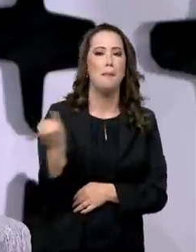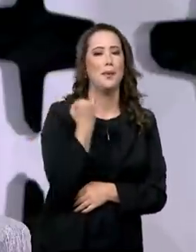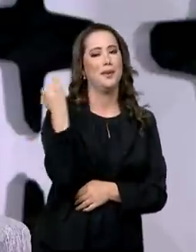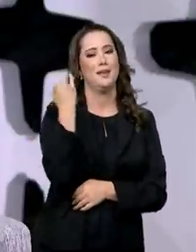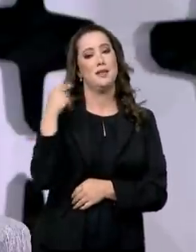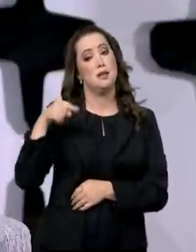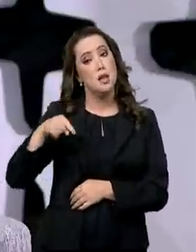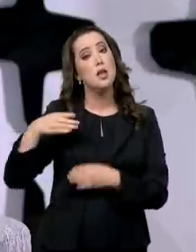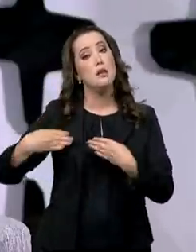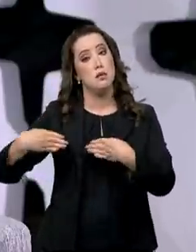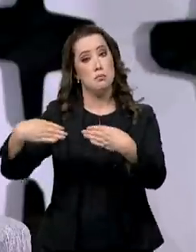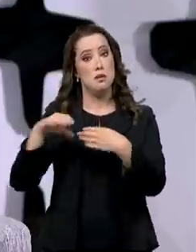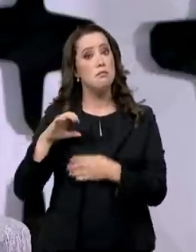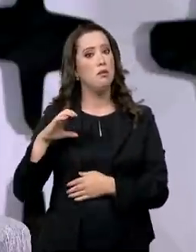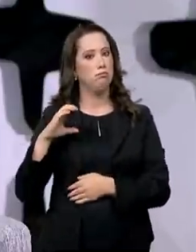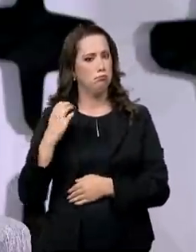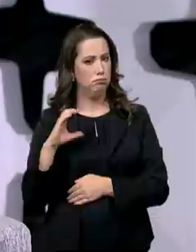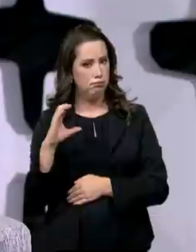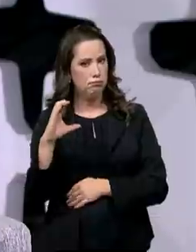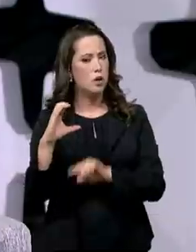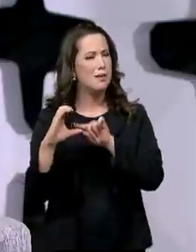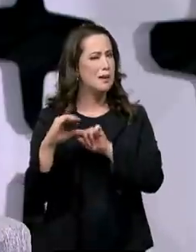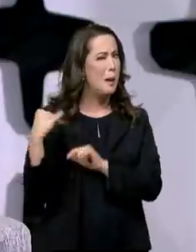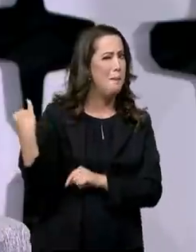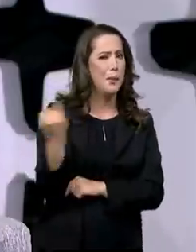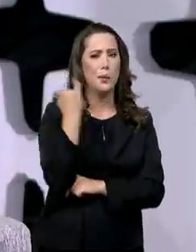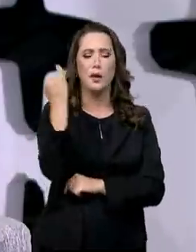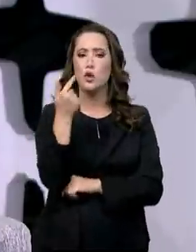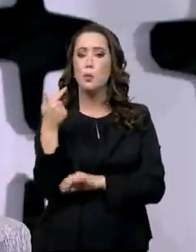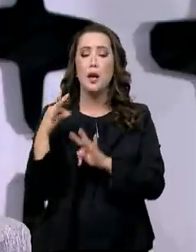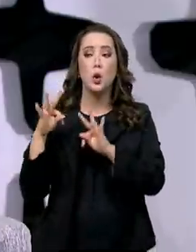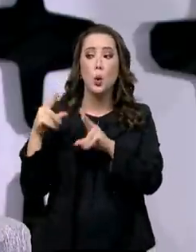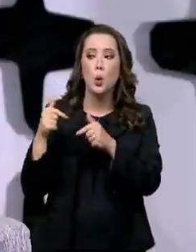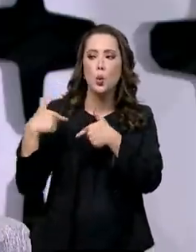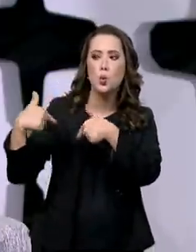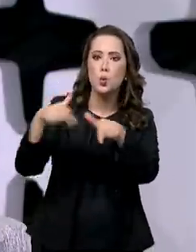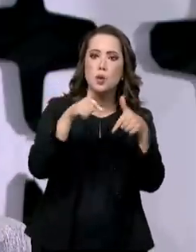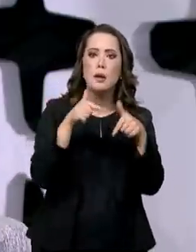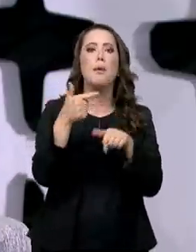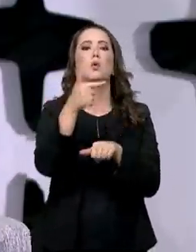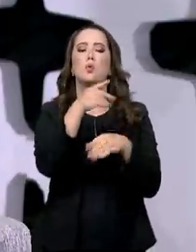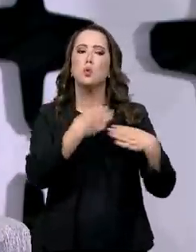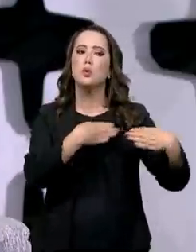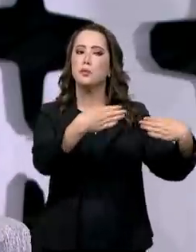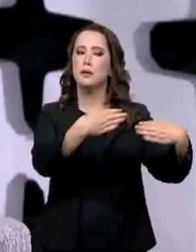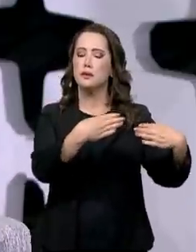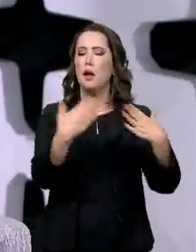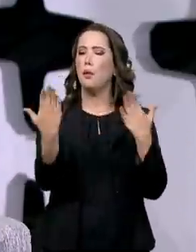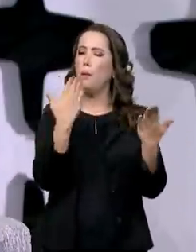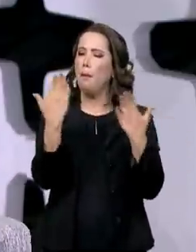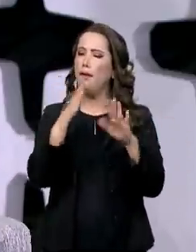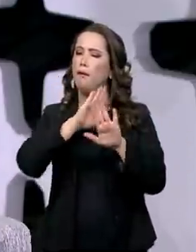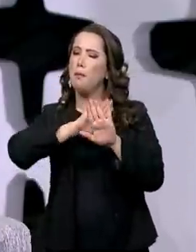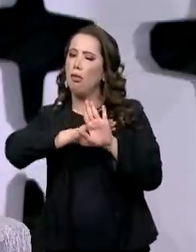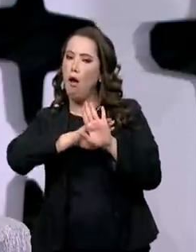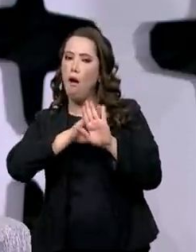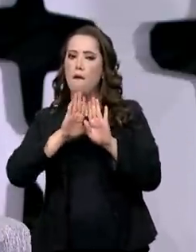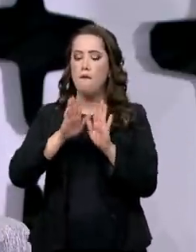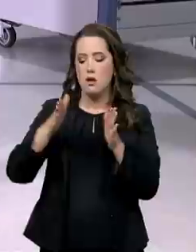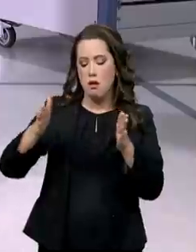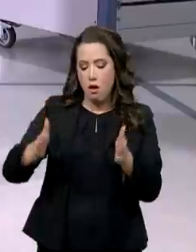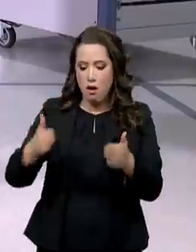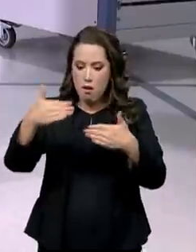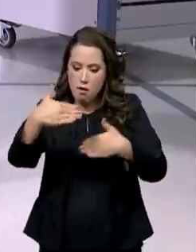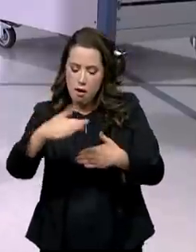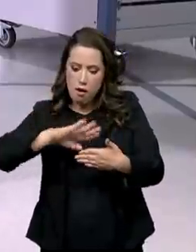Ministério é um Ministério central para todas as atividades, eu costumo chamar de uma caixa de ferramentas, que nós trabalhamos com a saúde,